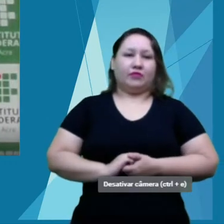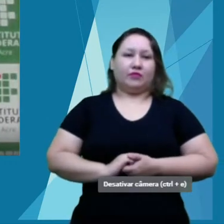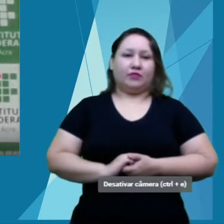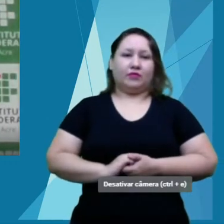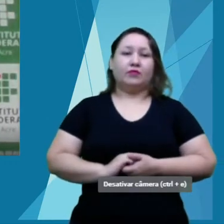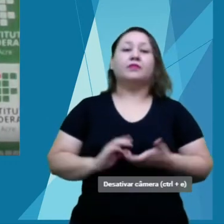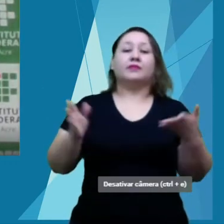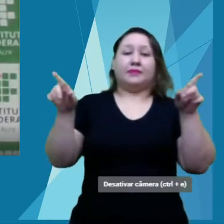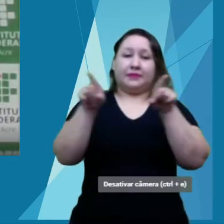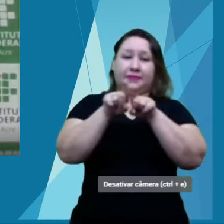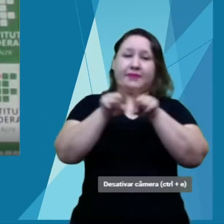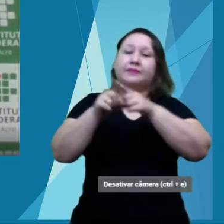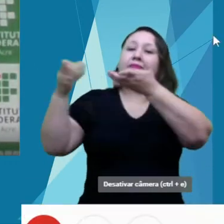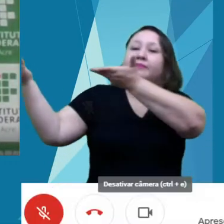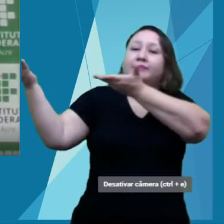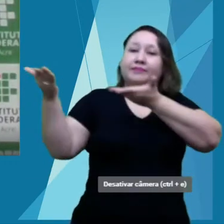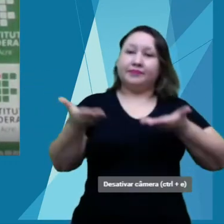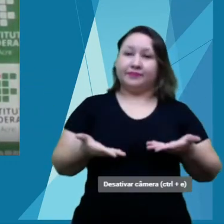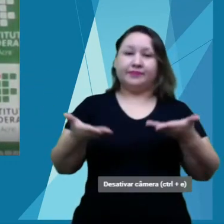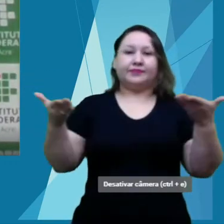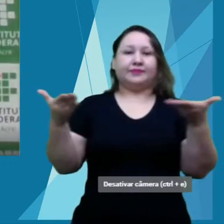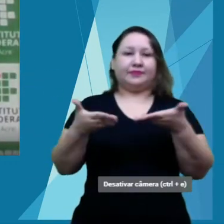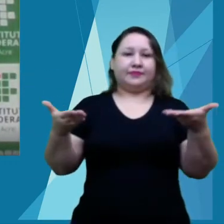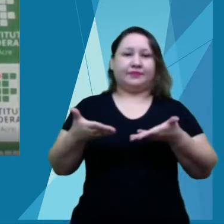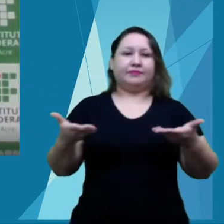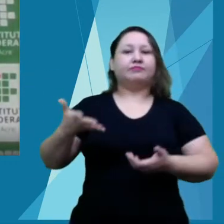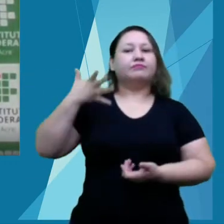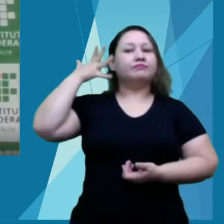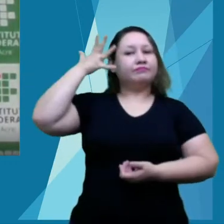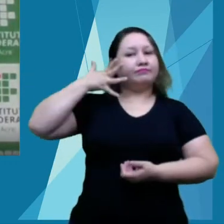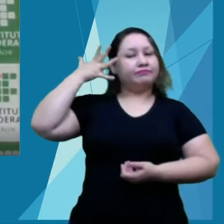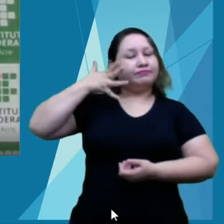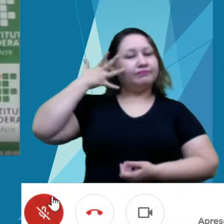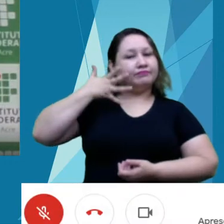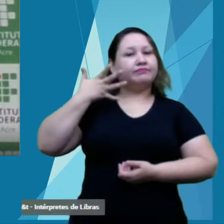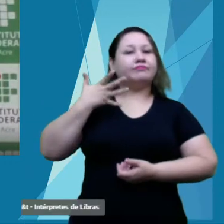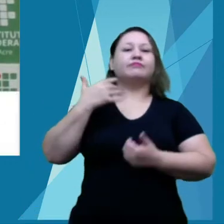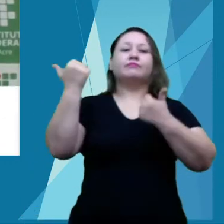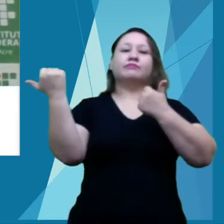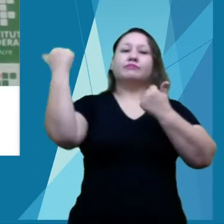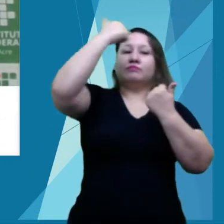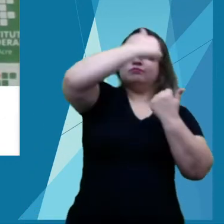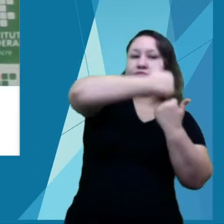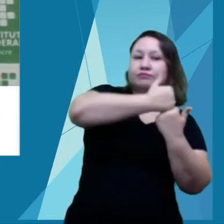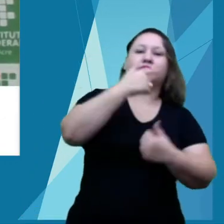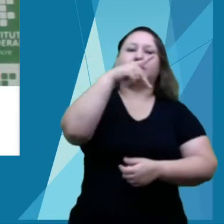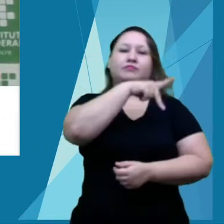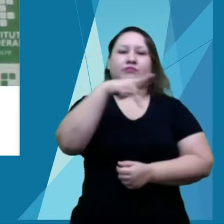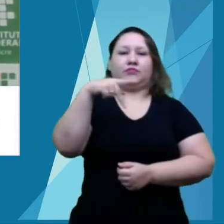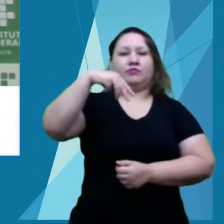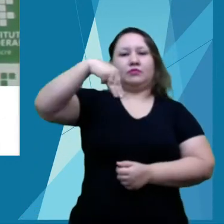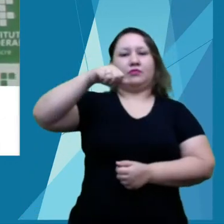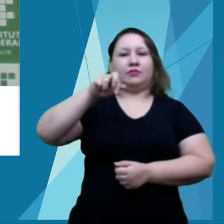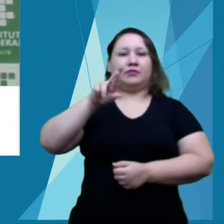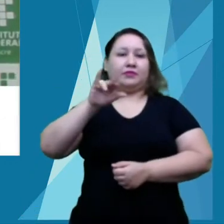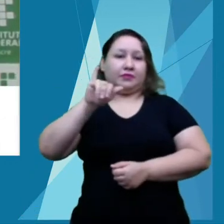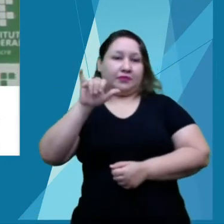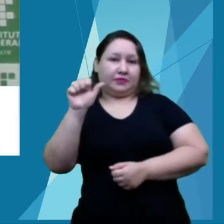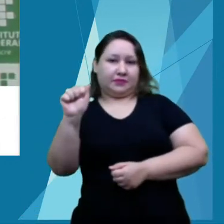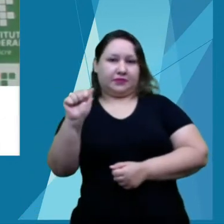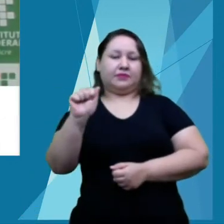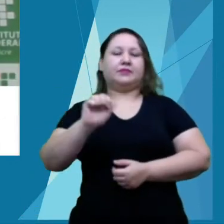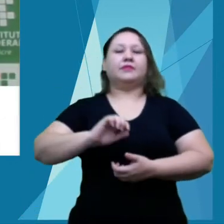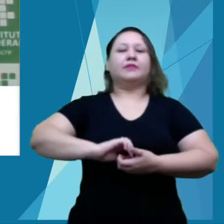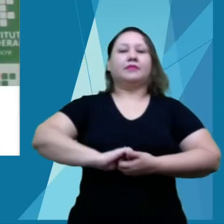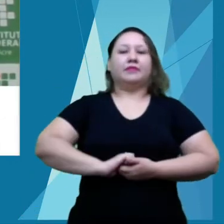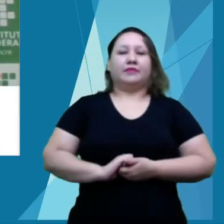Convidamos, para fazer uso da palavra, a pro-reitora de ensino, professora Maria Lucilene Belmiro de Melo